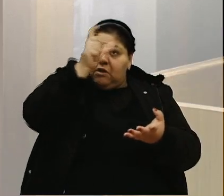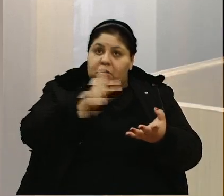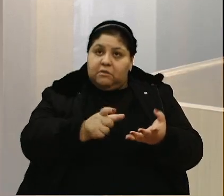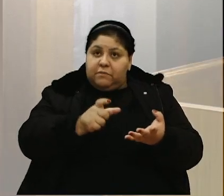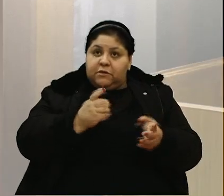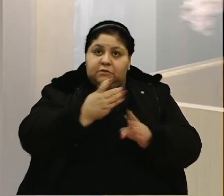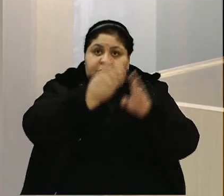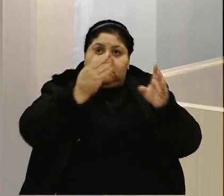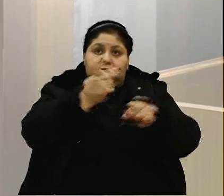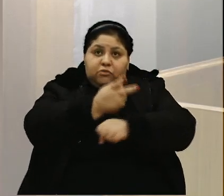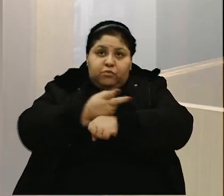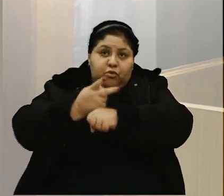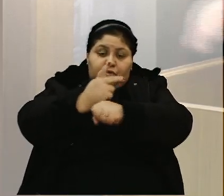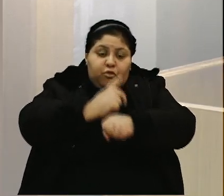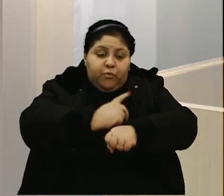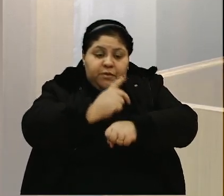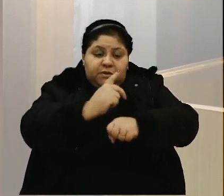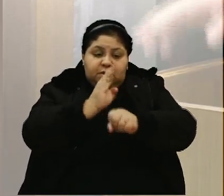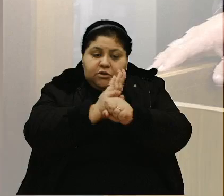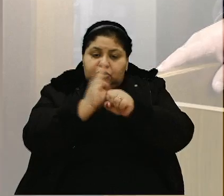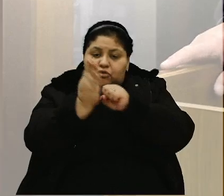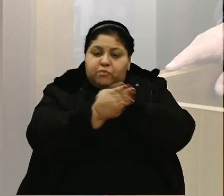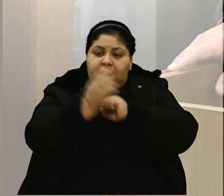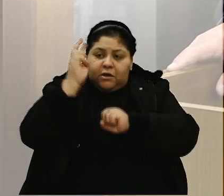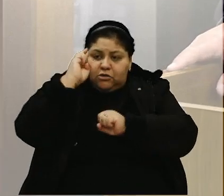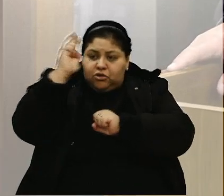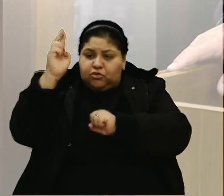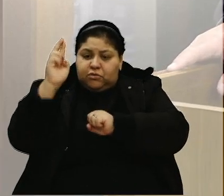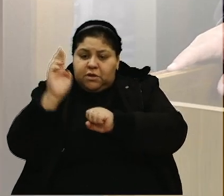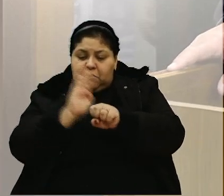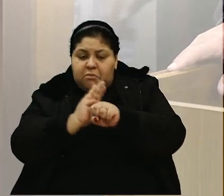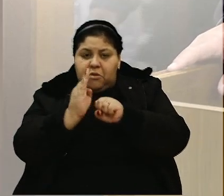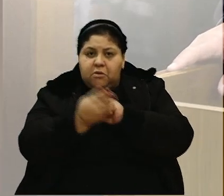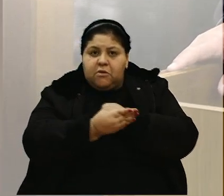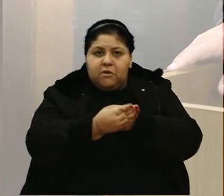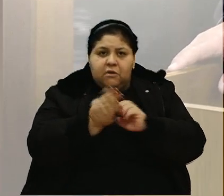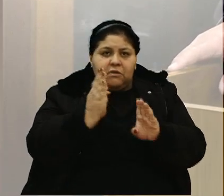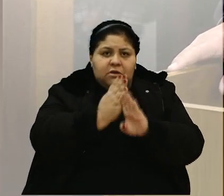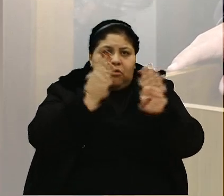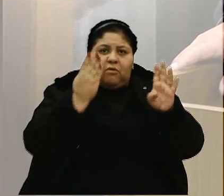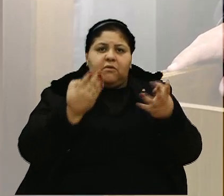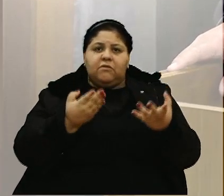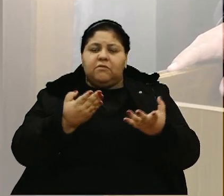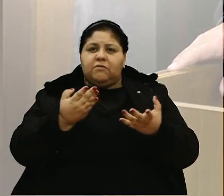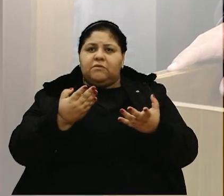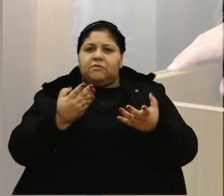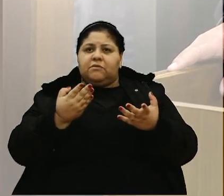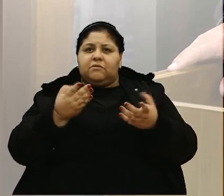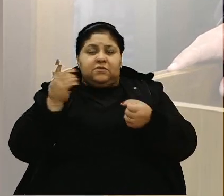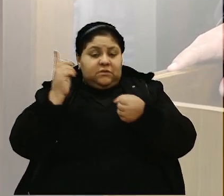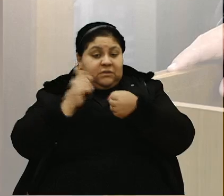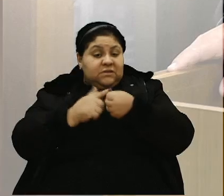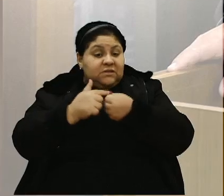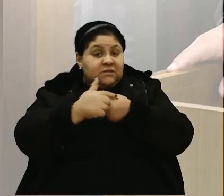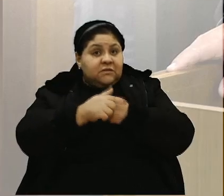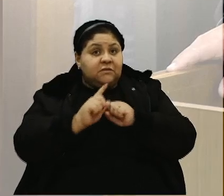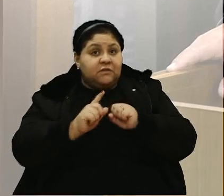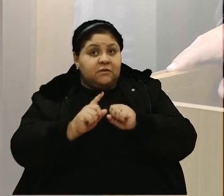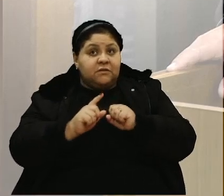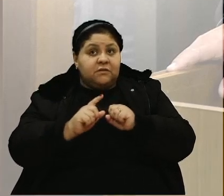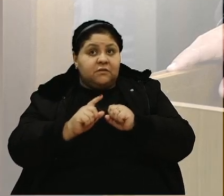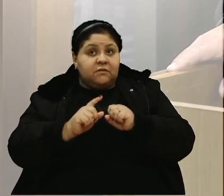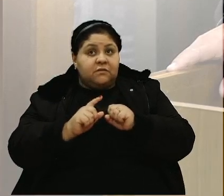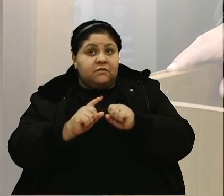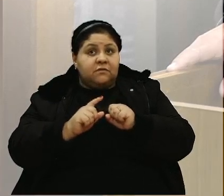Procura o presidente do bairro, procura alguém da diretoria do bairro. Não acharam... Mas não, não. Tô dizendo na cidade, vereador Luiz. O senhor tá dizendo no